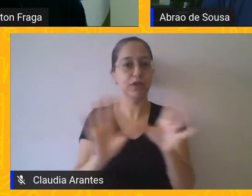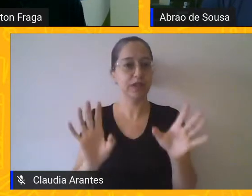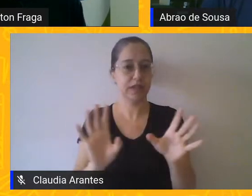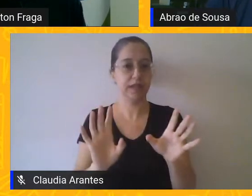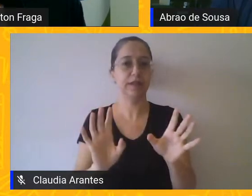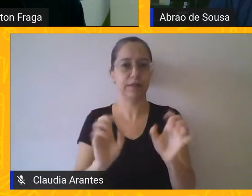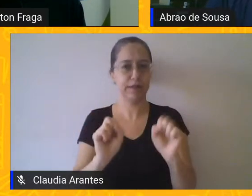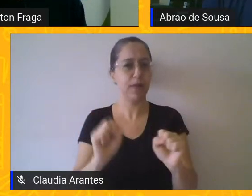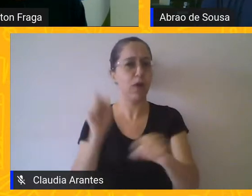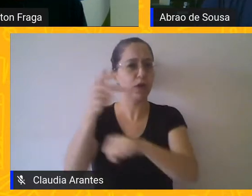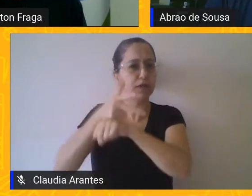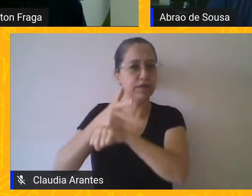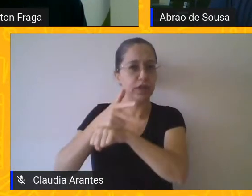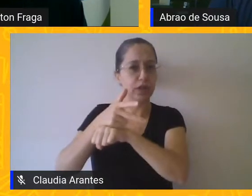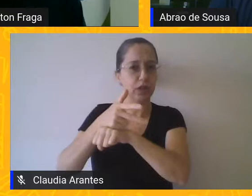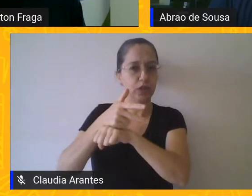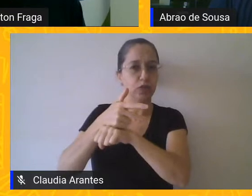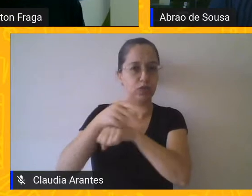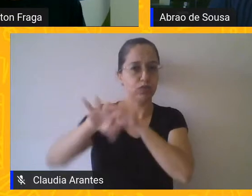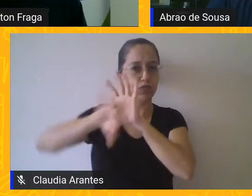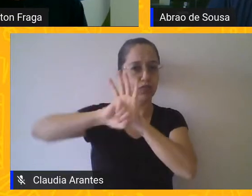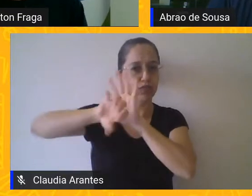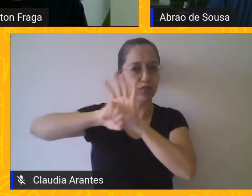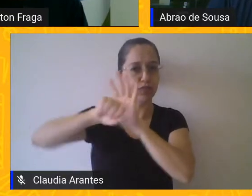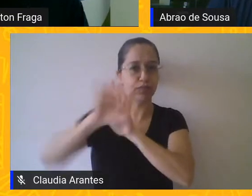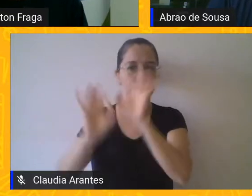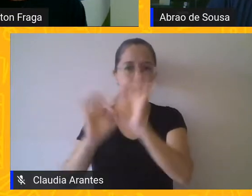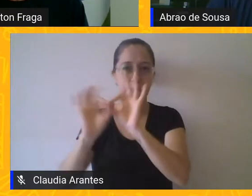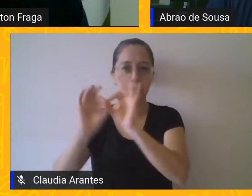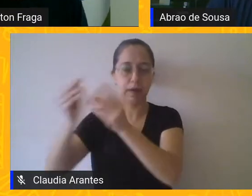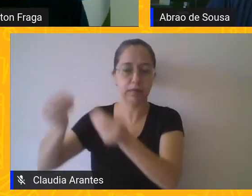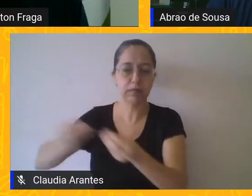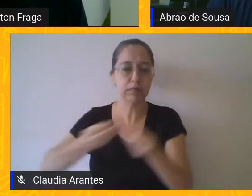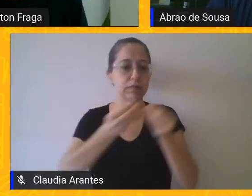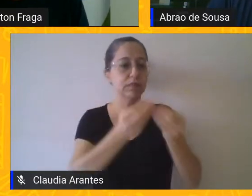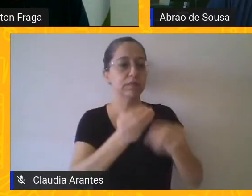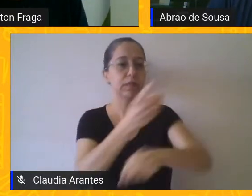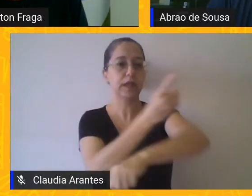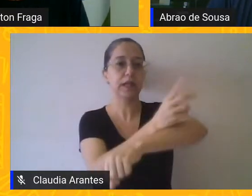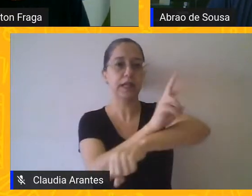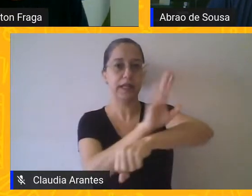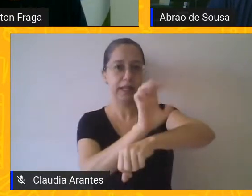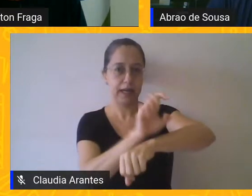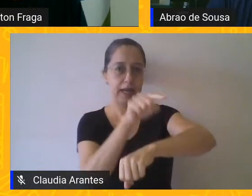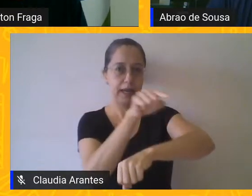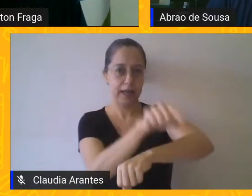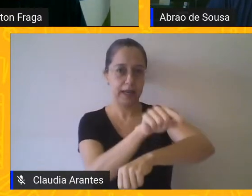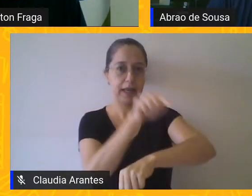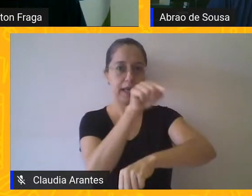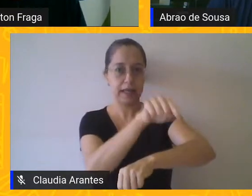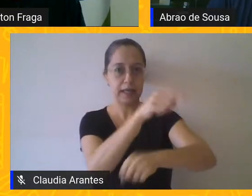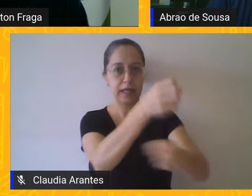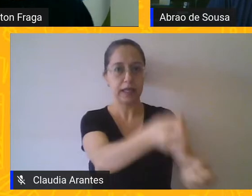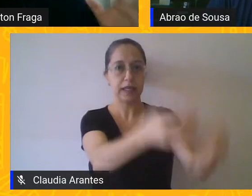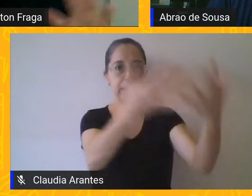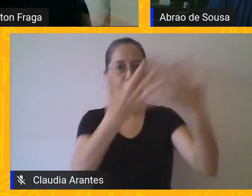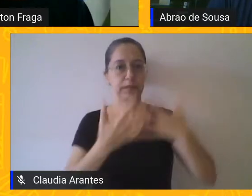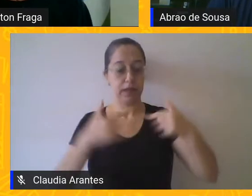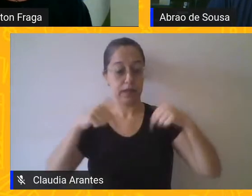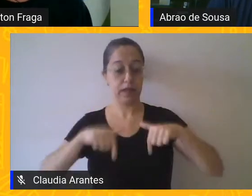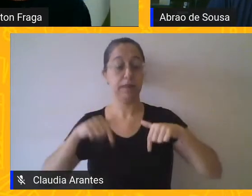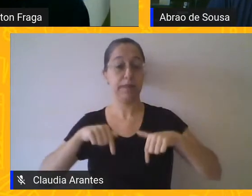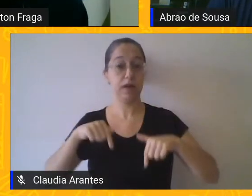Enem, pode gravar um vídeo, manda para a sua regional, que a regional envia aqui para a gente e a gente vai estar passando esses vídeos com depoimentos aqui, tá certo?